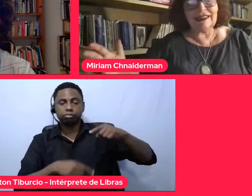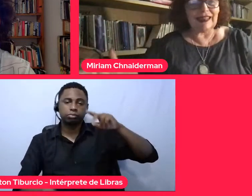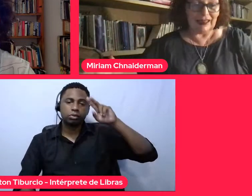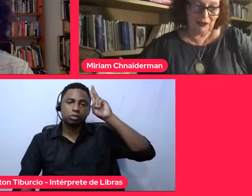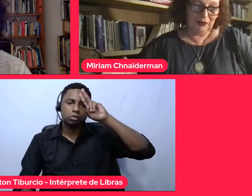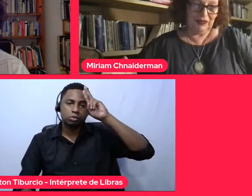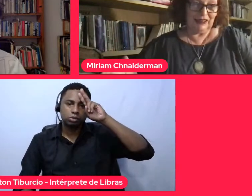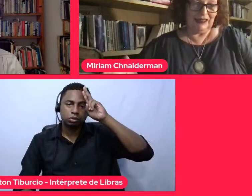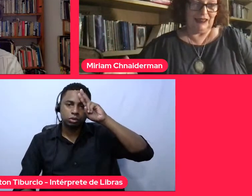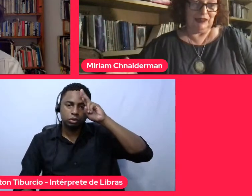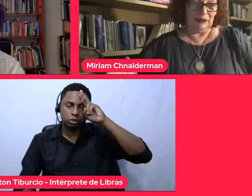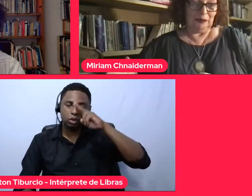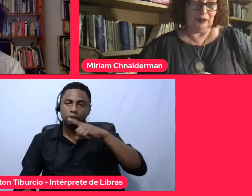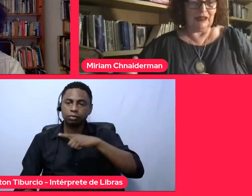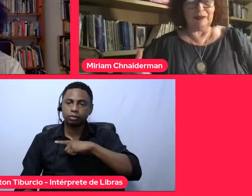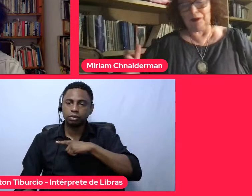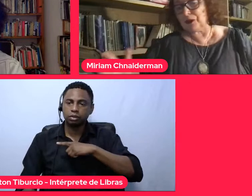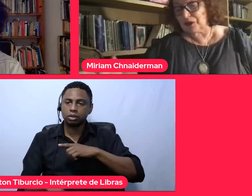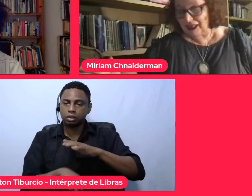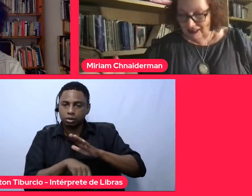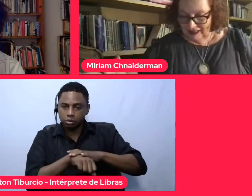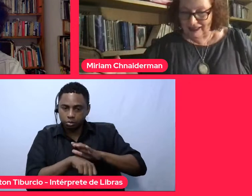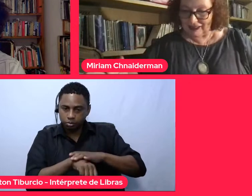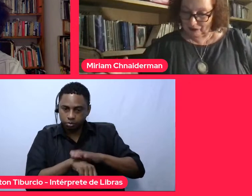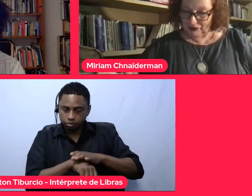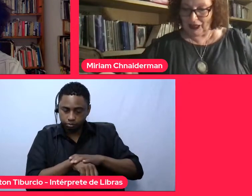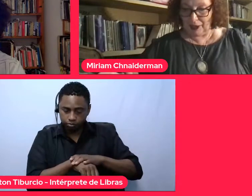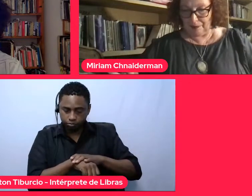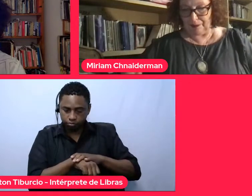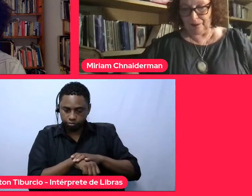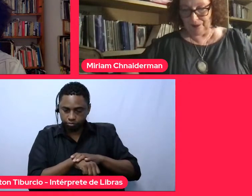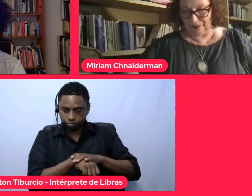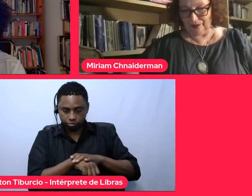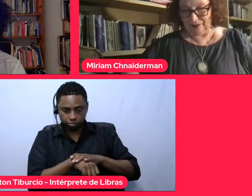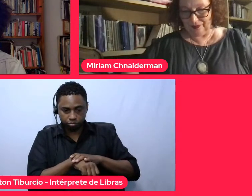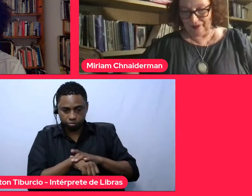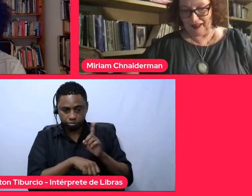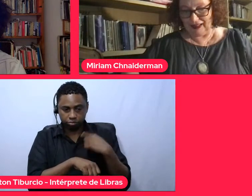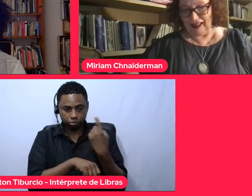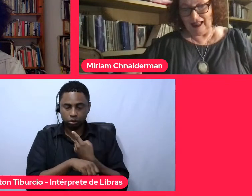em cada gesto da gente, mesmo que a gente não saiba.